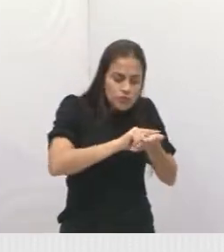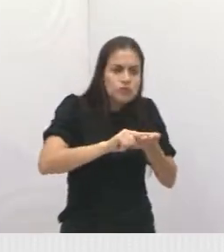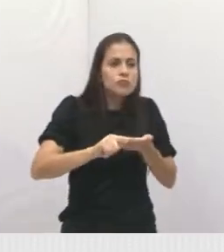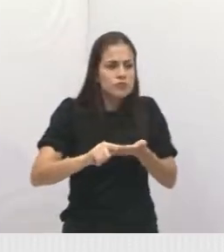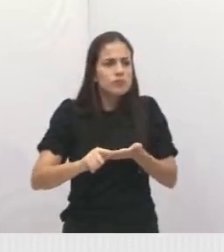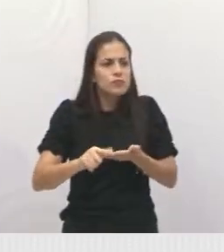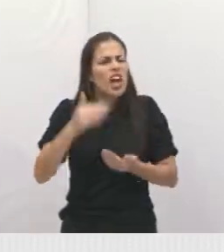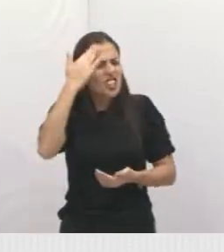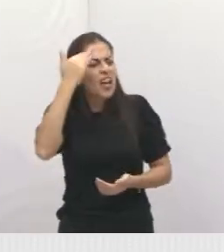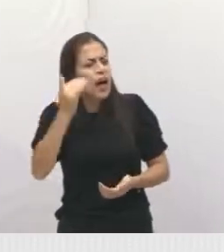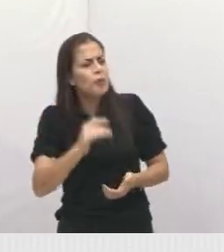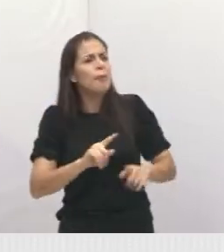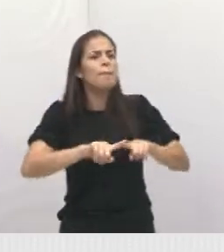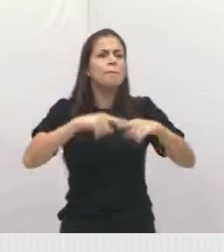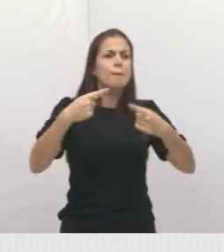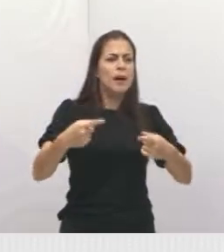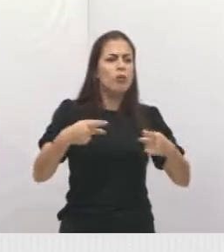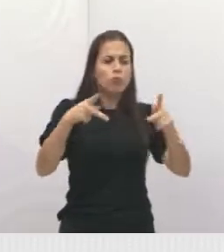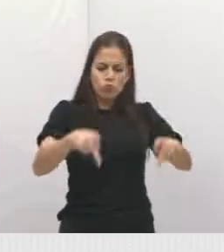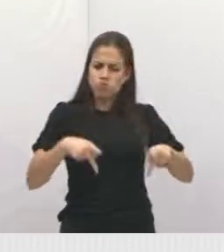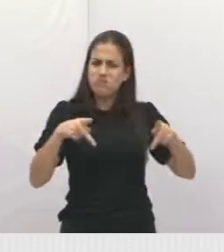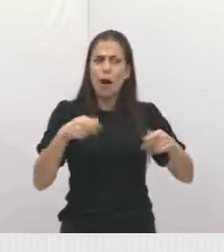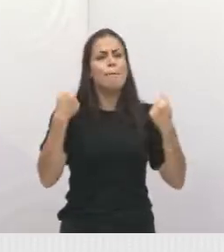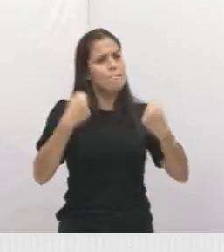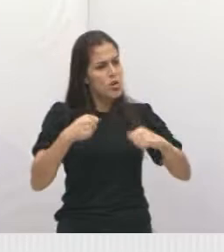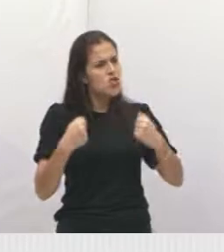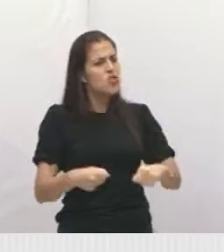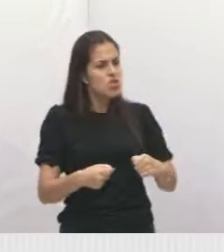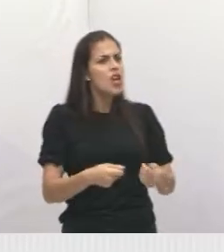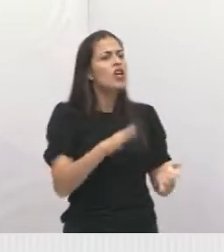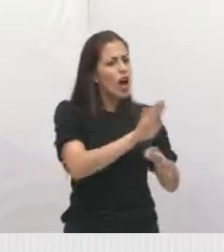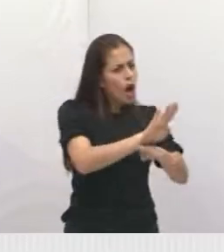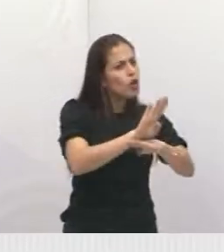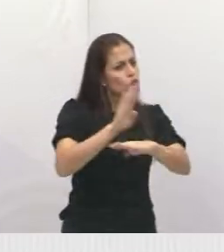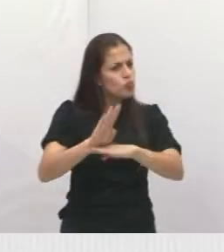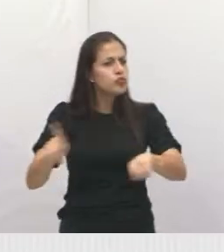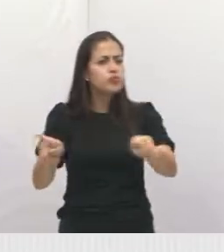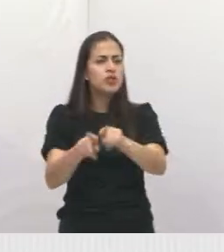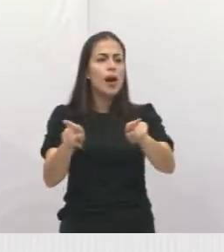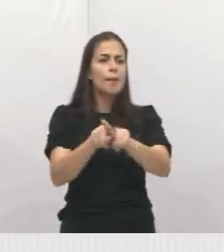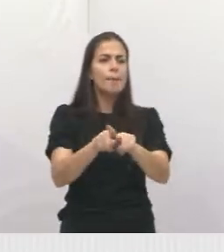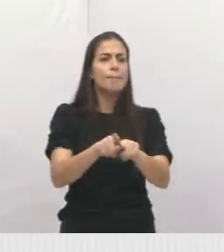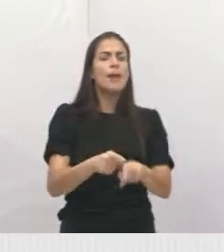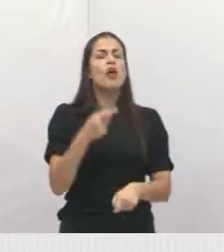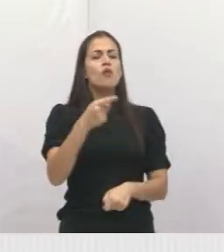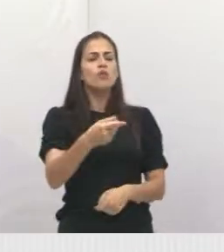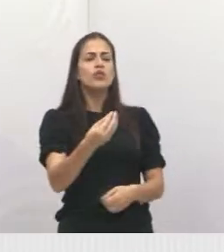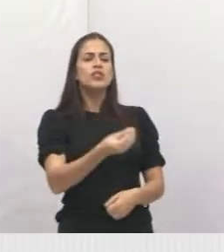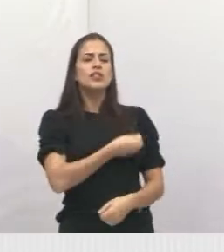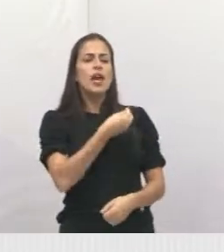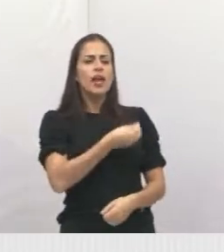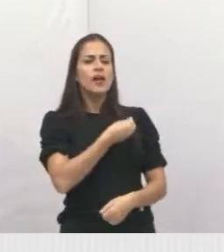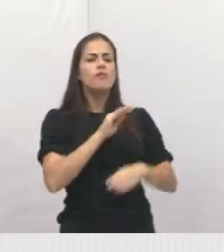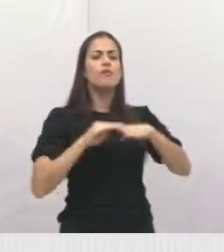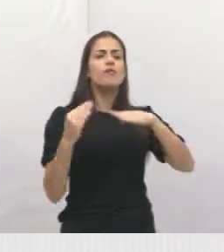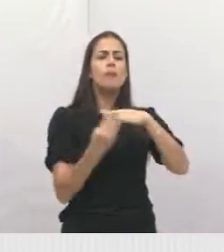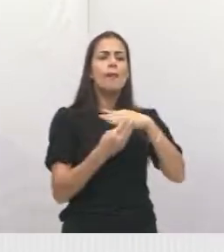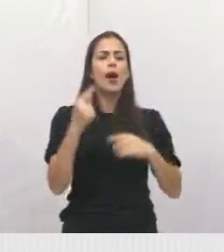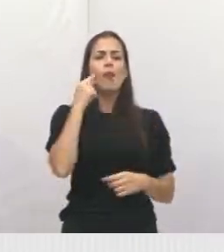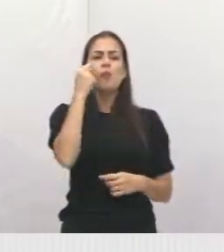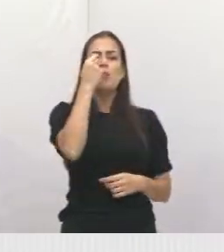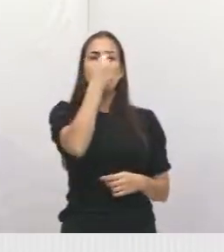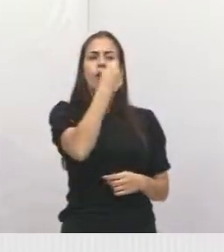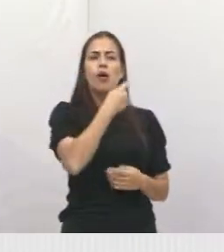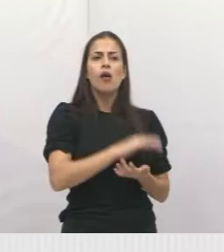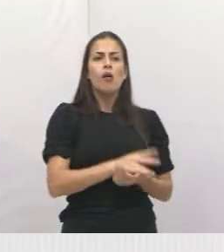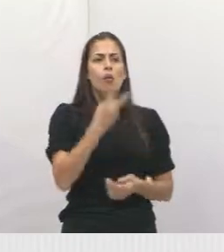Sabemos disso. Mas, porém, a população também tem que colaborar. Então você aqui do Parque Meia Lua, morador do Parque Meia Lua, virou um